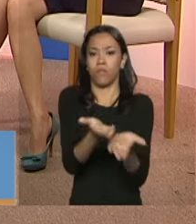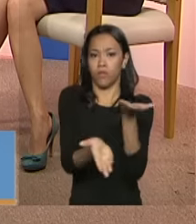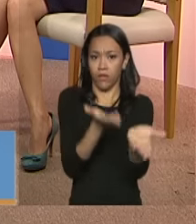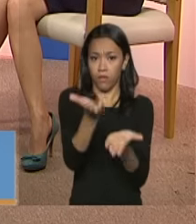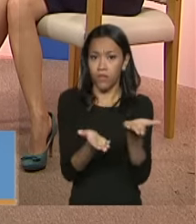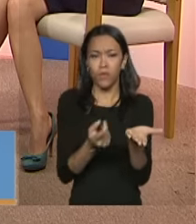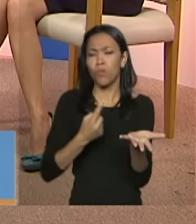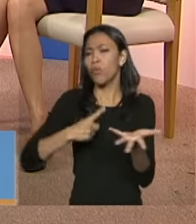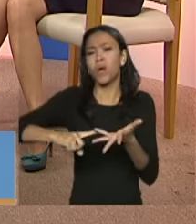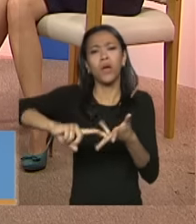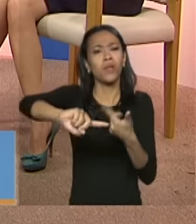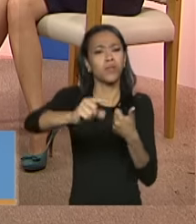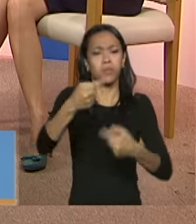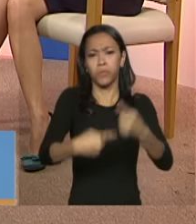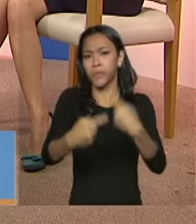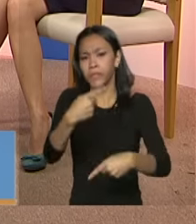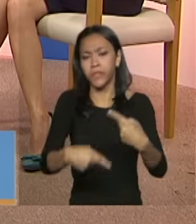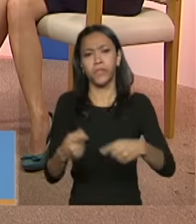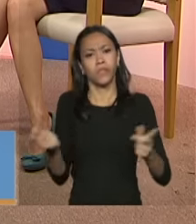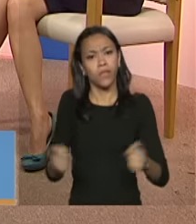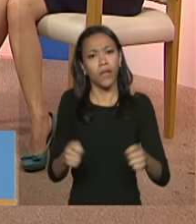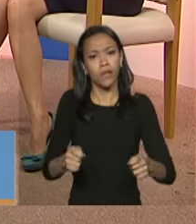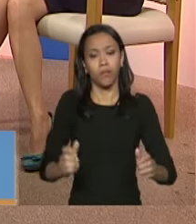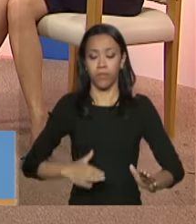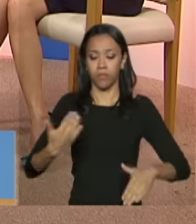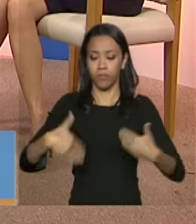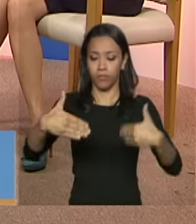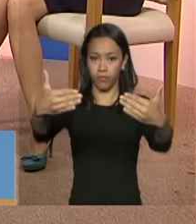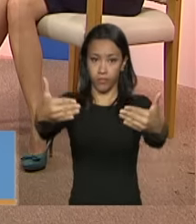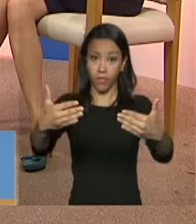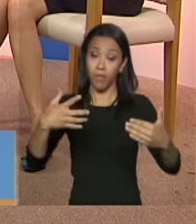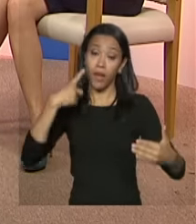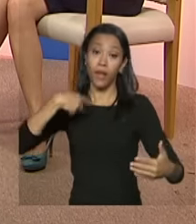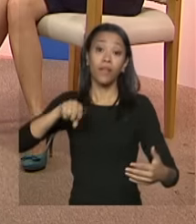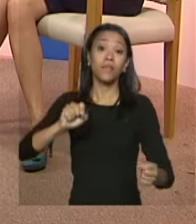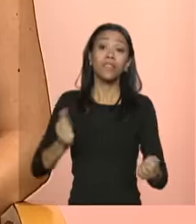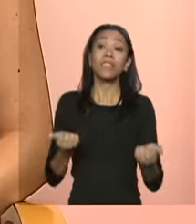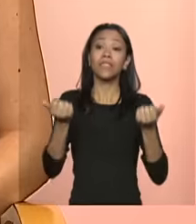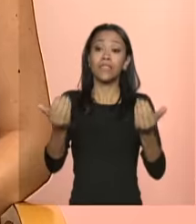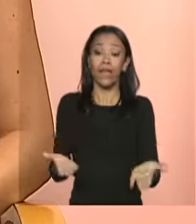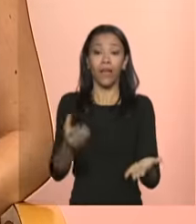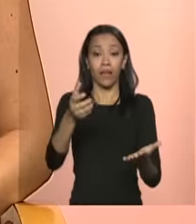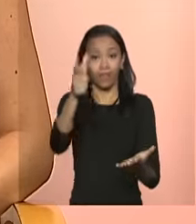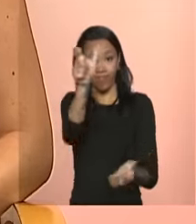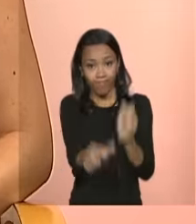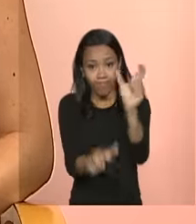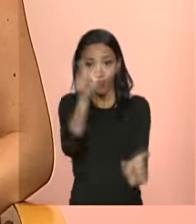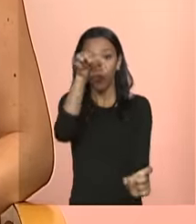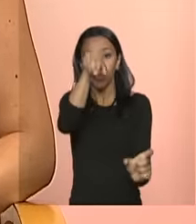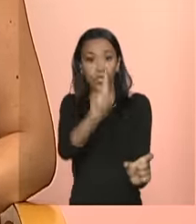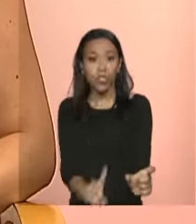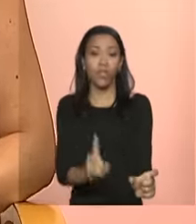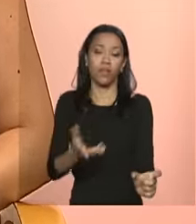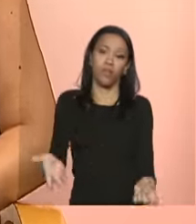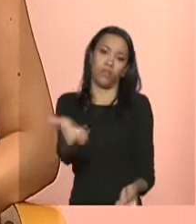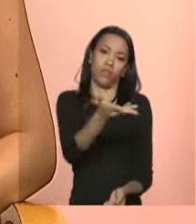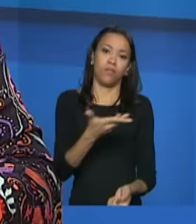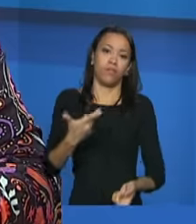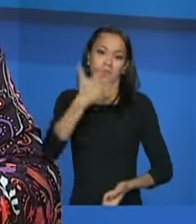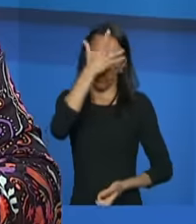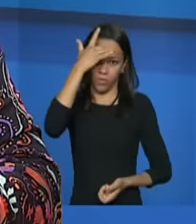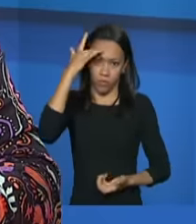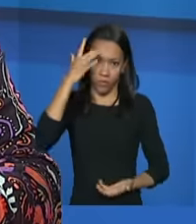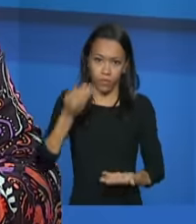políticas públicas que podem ser desenvolvidas para justamente resgatar essa dignidade essa cidadania das pessoas então é